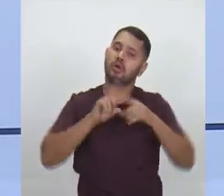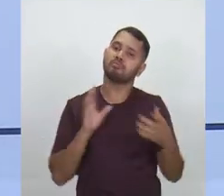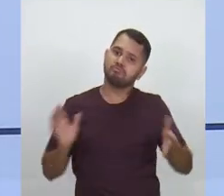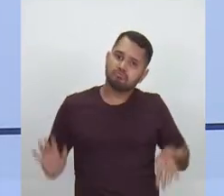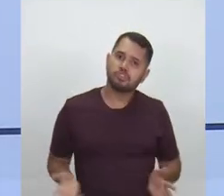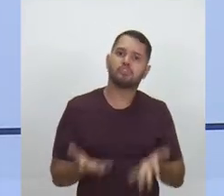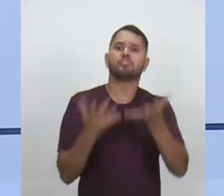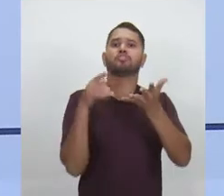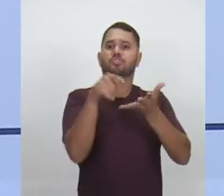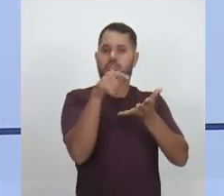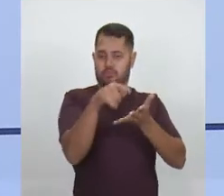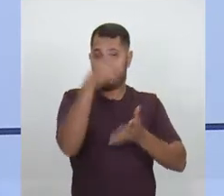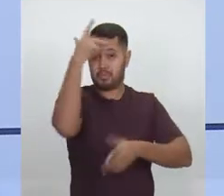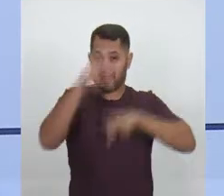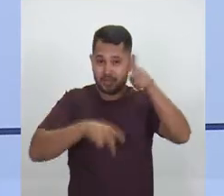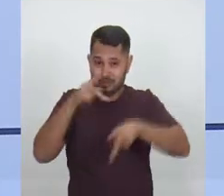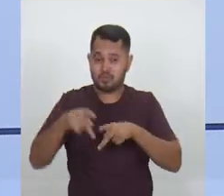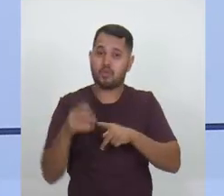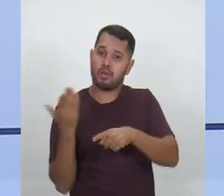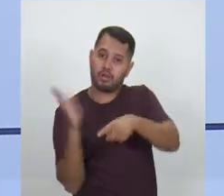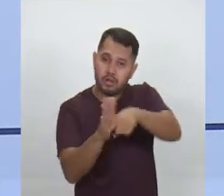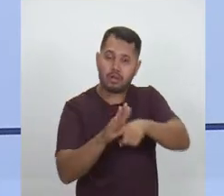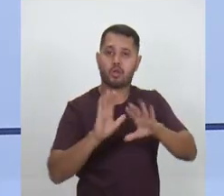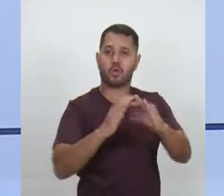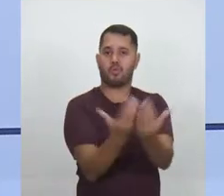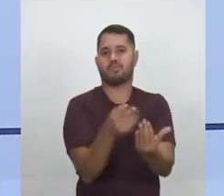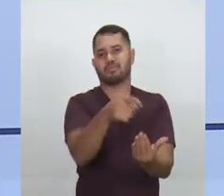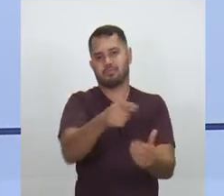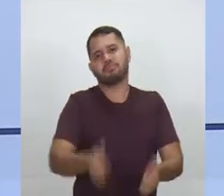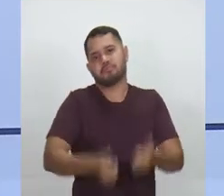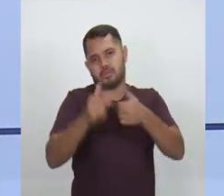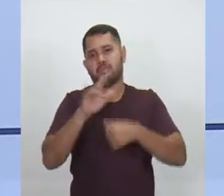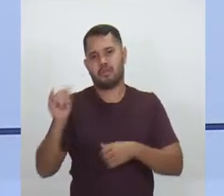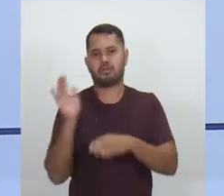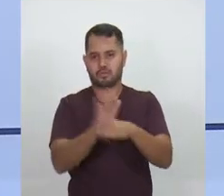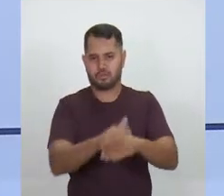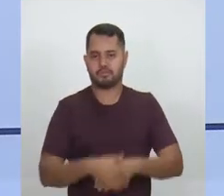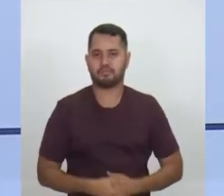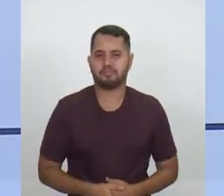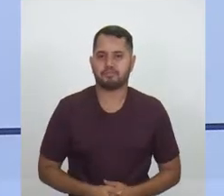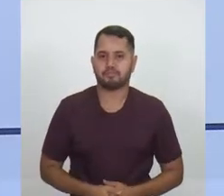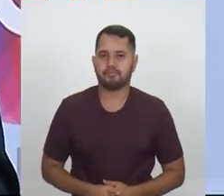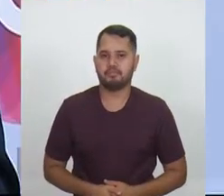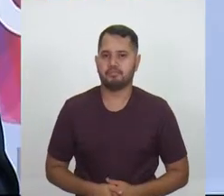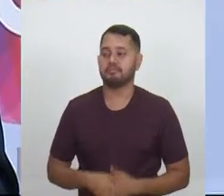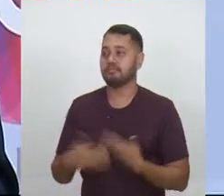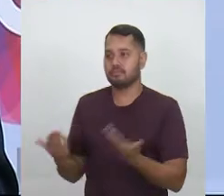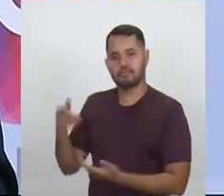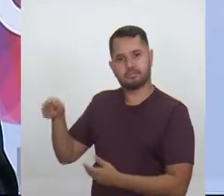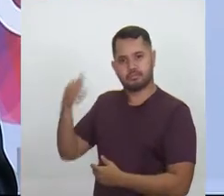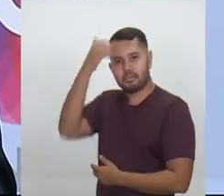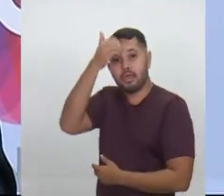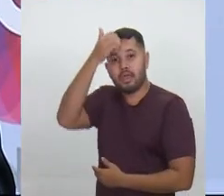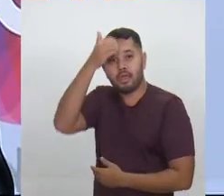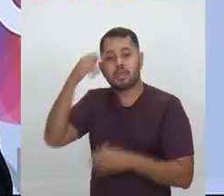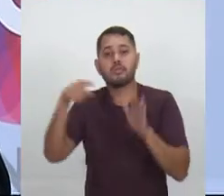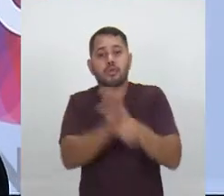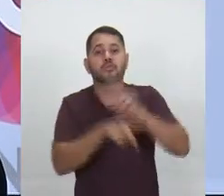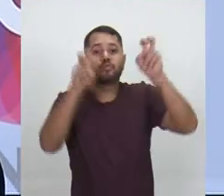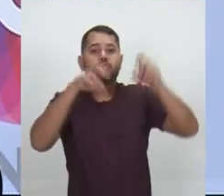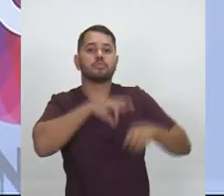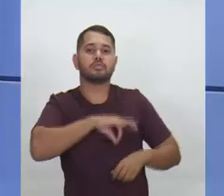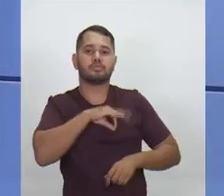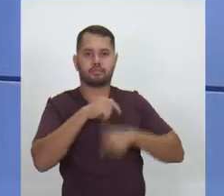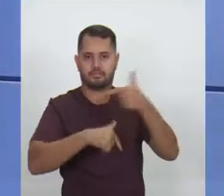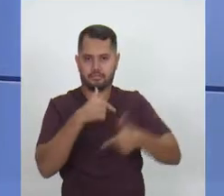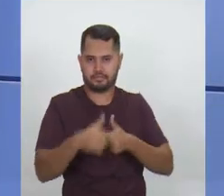incentivo que essa pessoa precisa, que essa comunidade precisa. Candidato Berg, agora a sua pergunta. sobre emprego e renda.